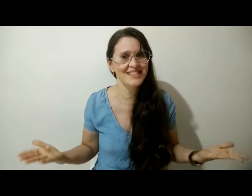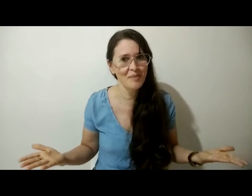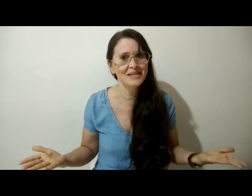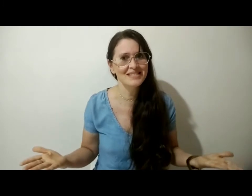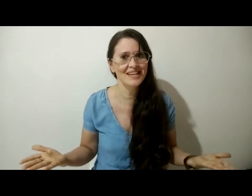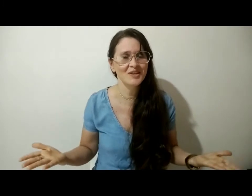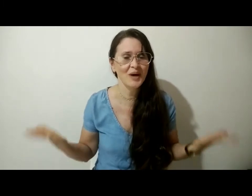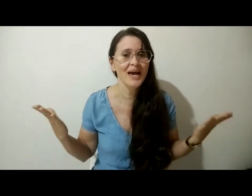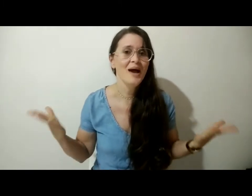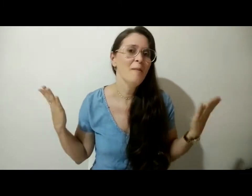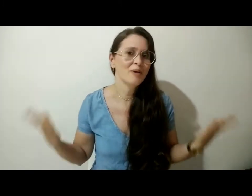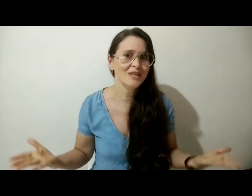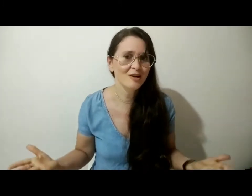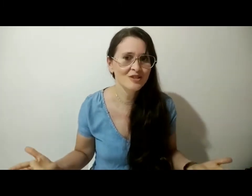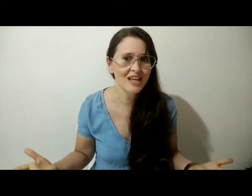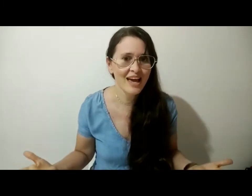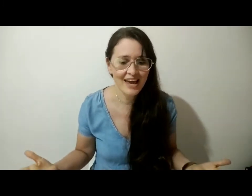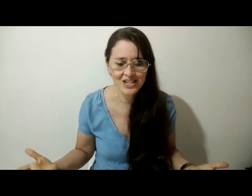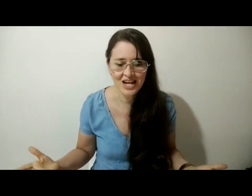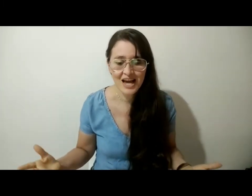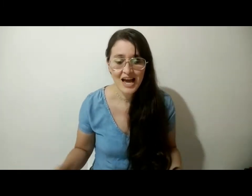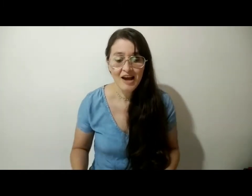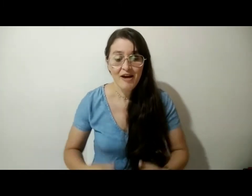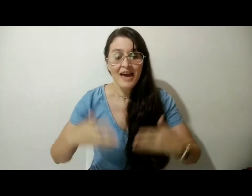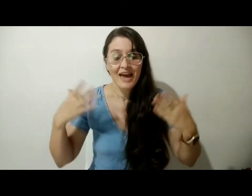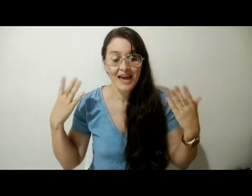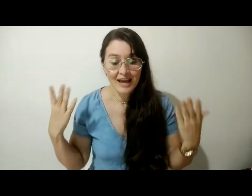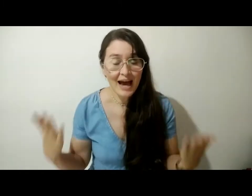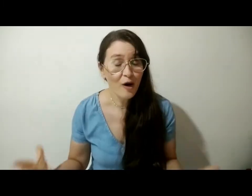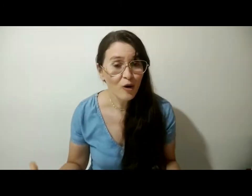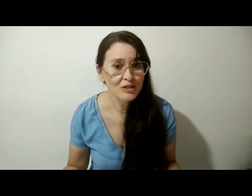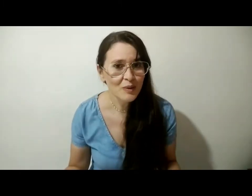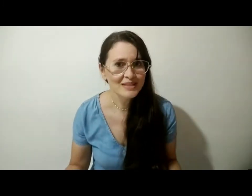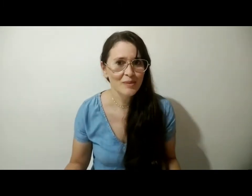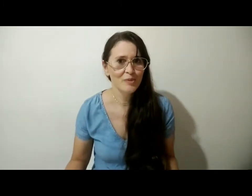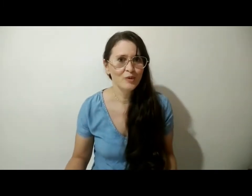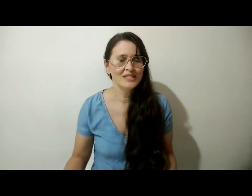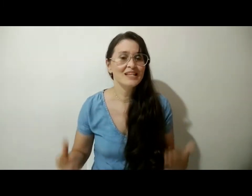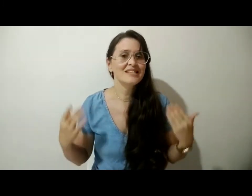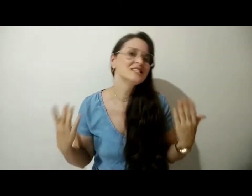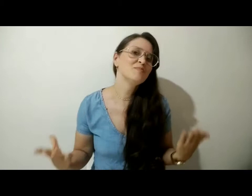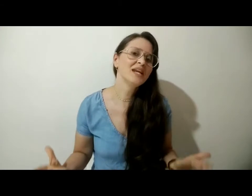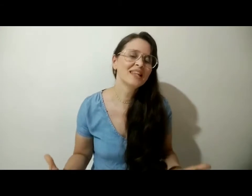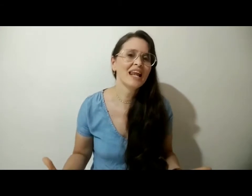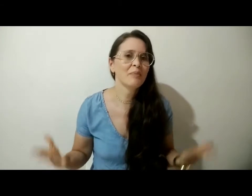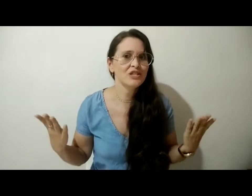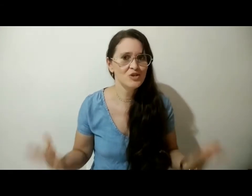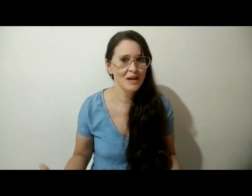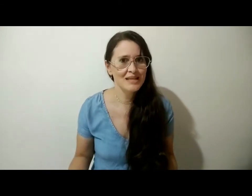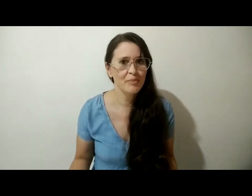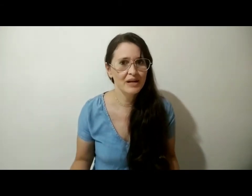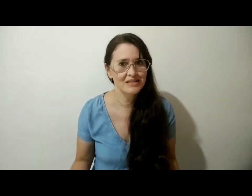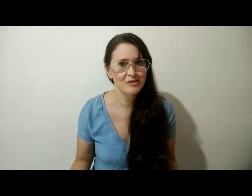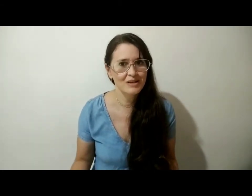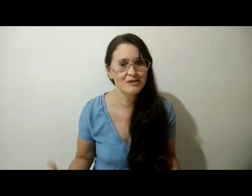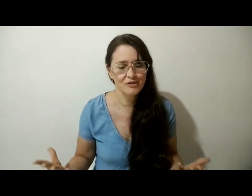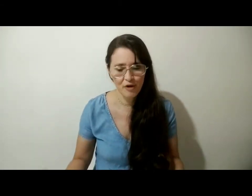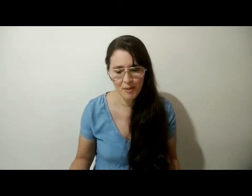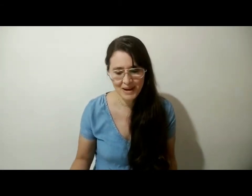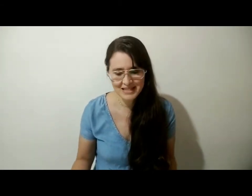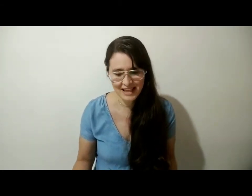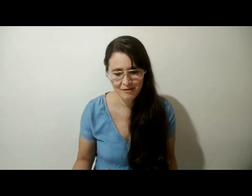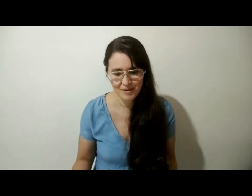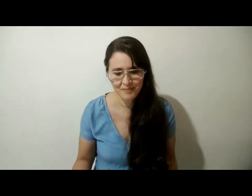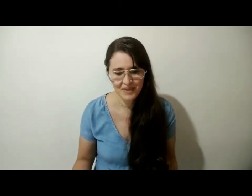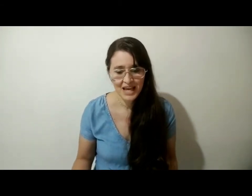mais vocês sabem ser, não é? Meus alunos da EJA, ouçam essa música, se inspire nela para a gente passar por essa situação